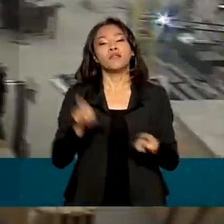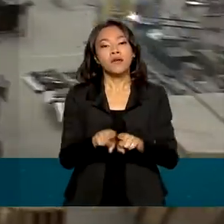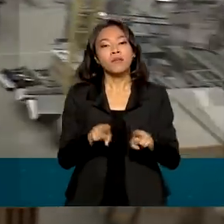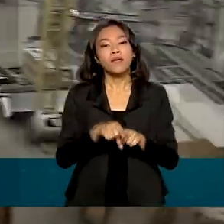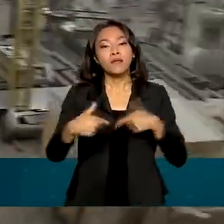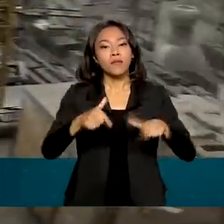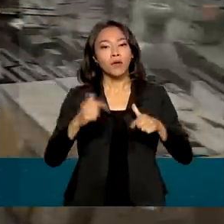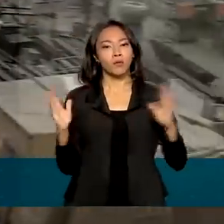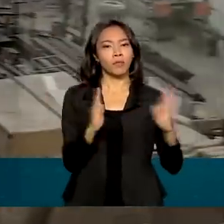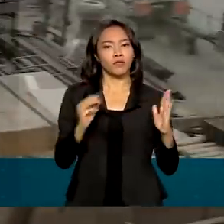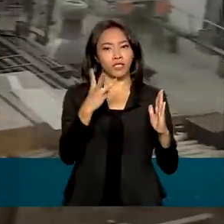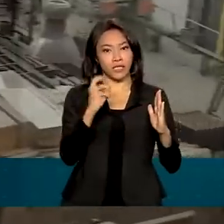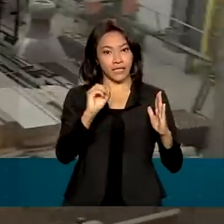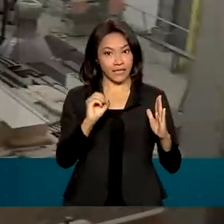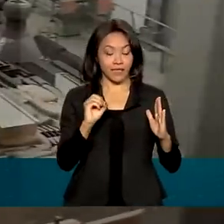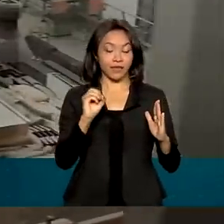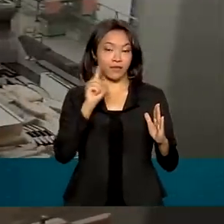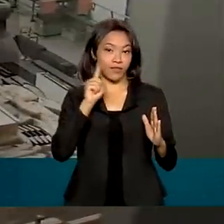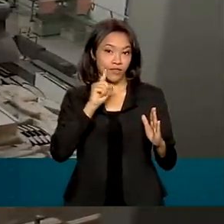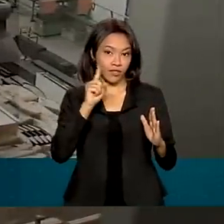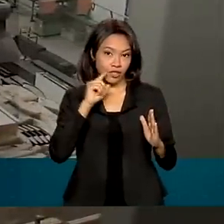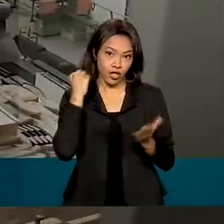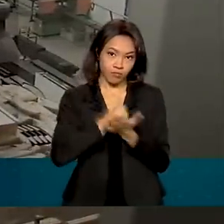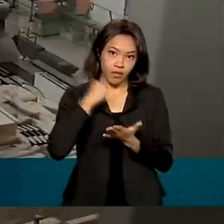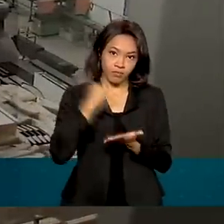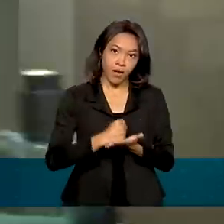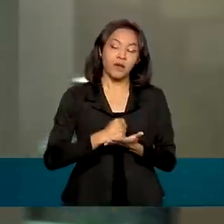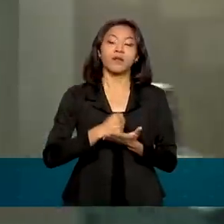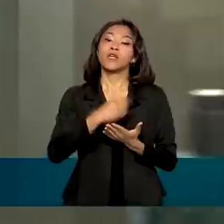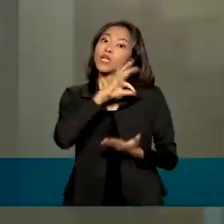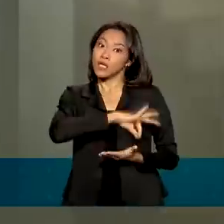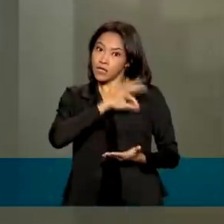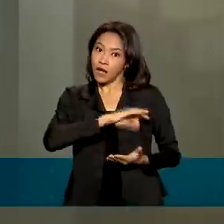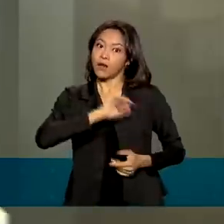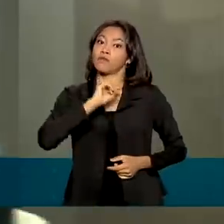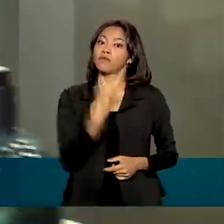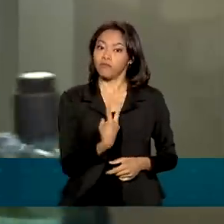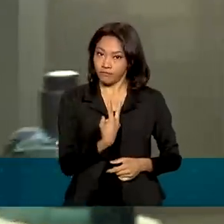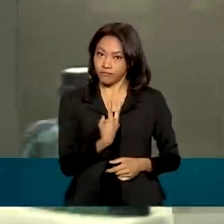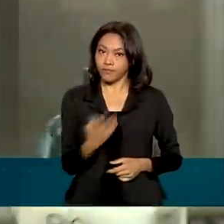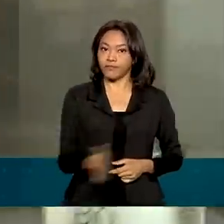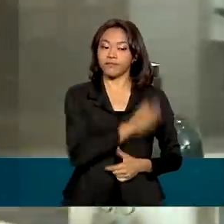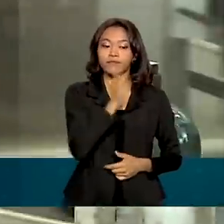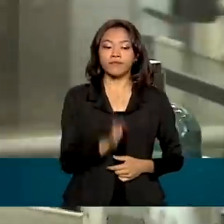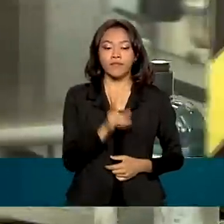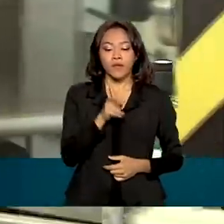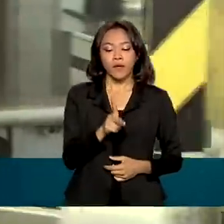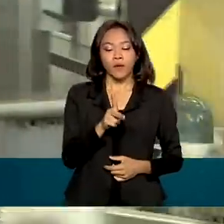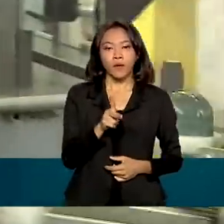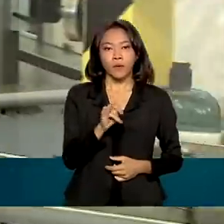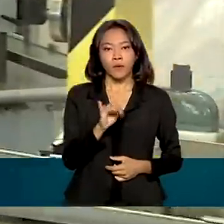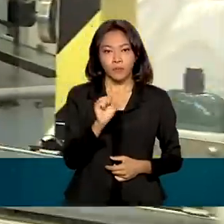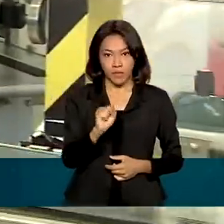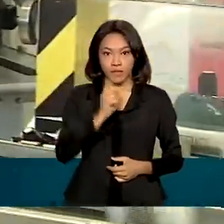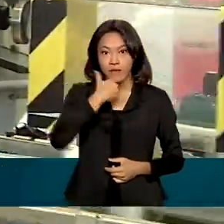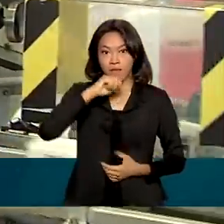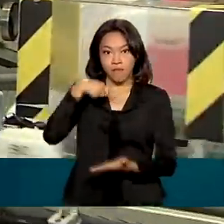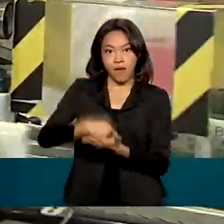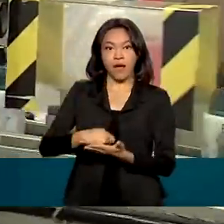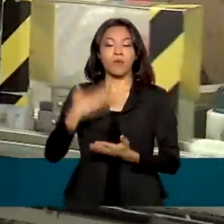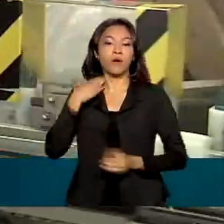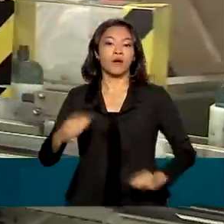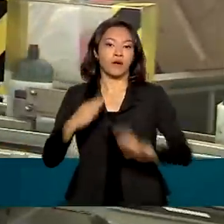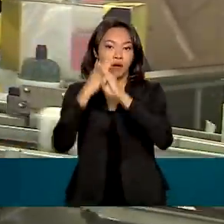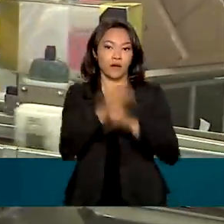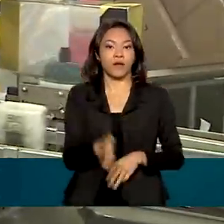assinada com remuneração de até dois salários mínimos. O PIS é pago pela Caixa Econômica e o PASEP